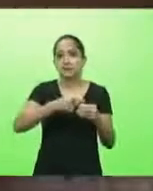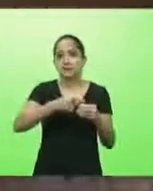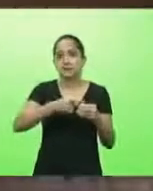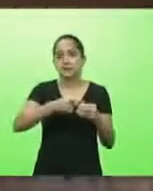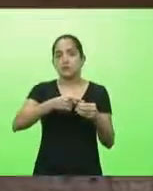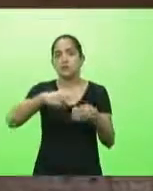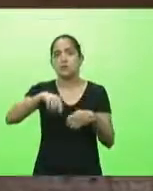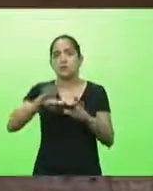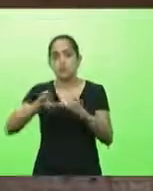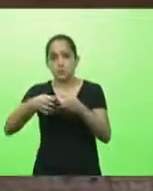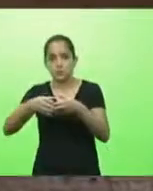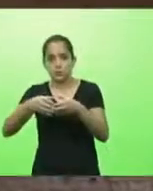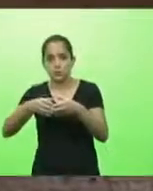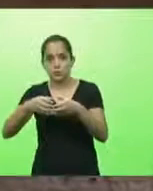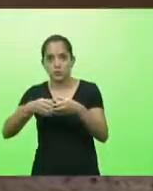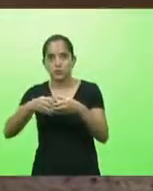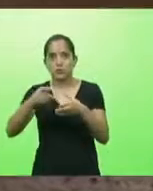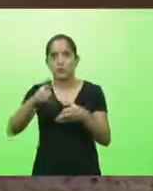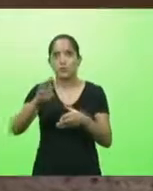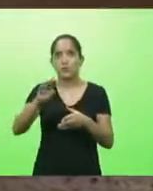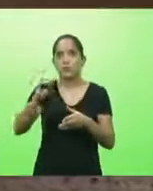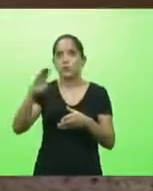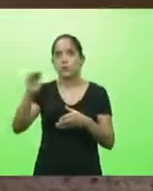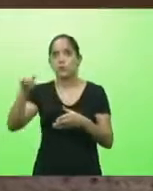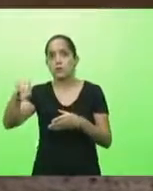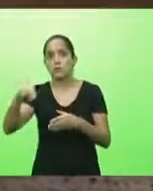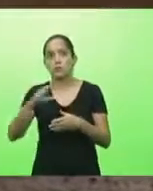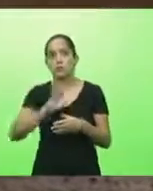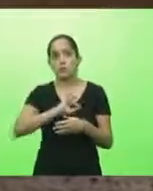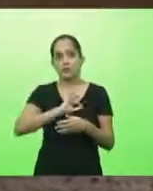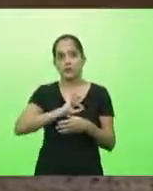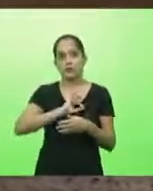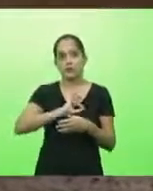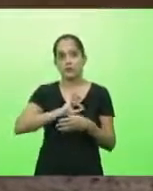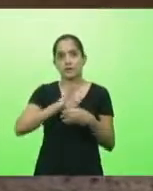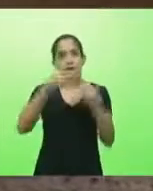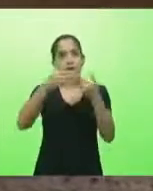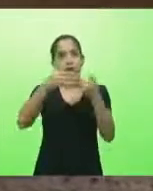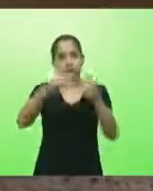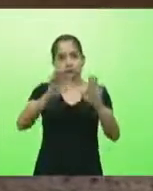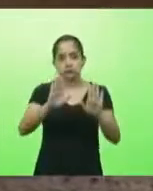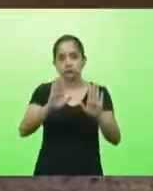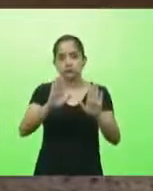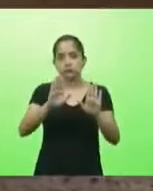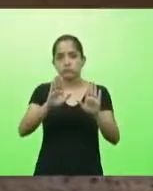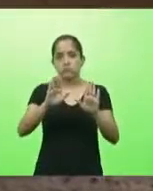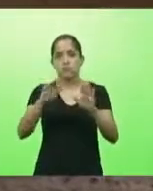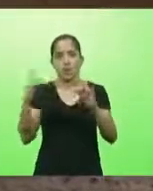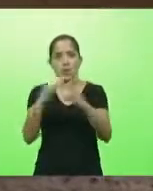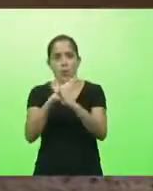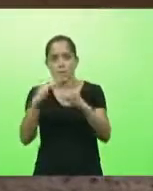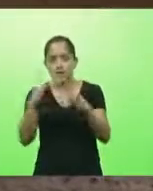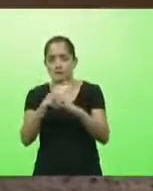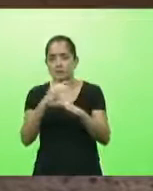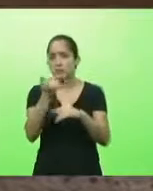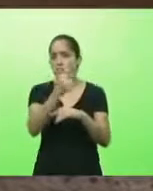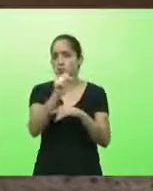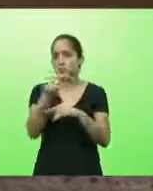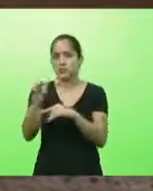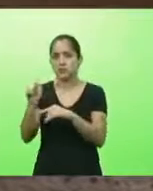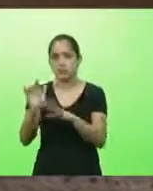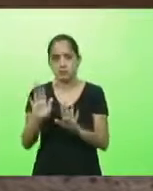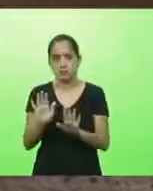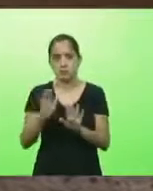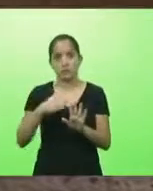a guarda municipal e a igreja estava aberta sem culto sem aglomeração porque aqui eu sou